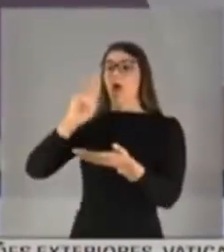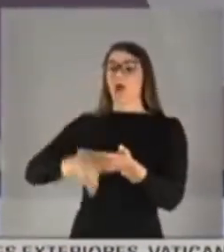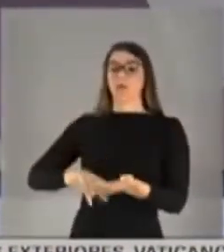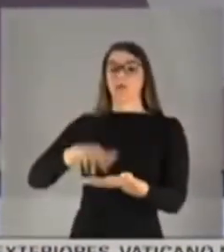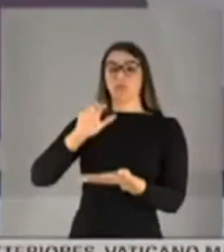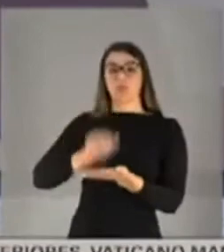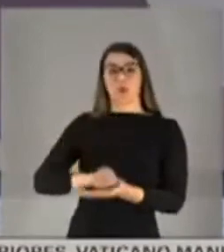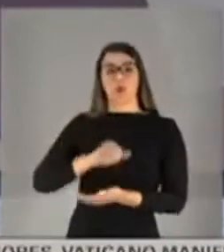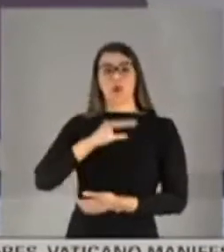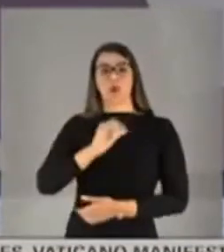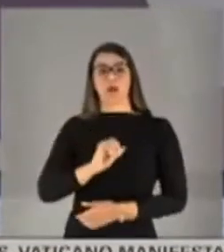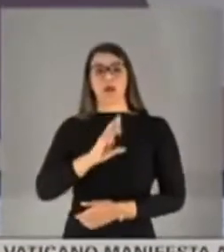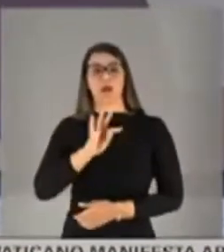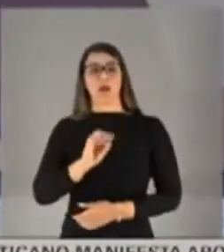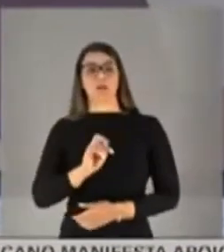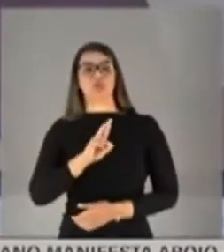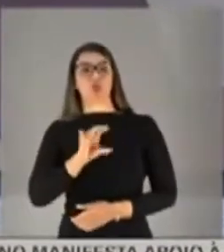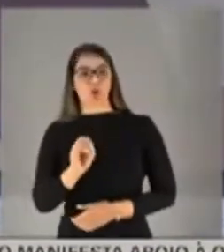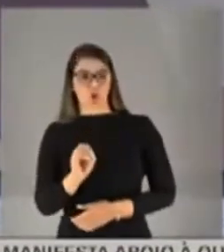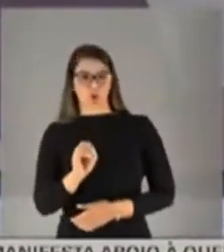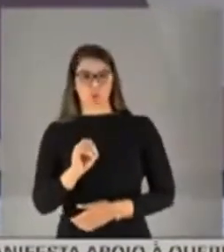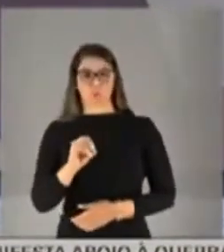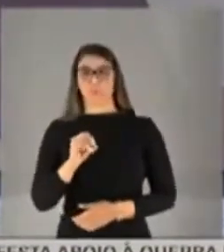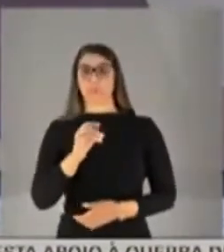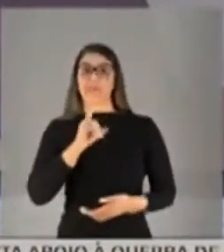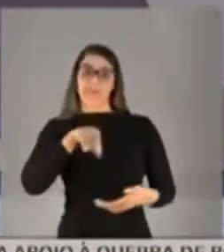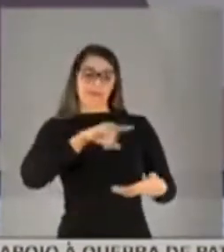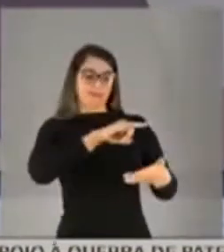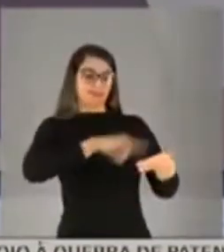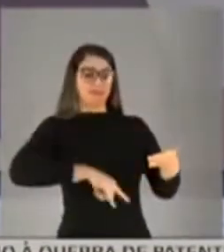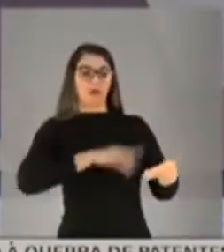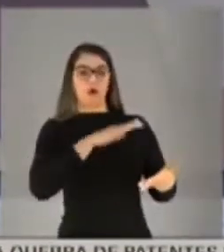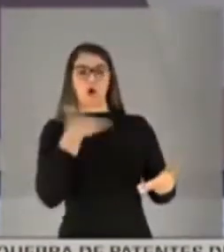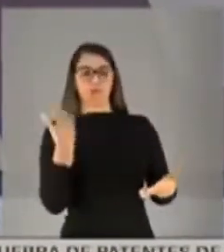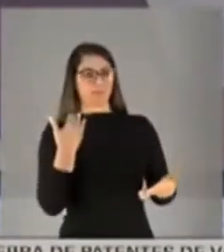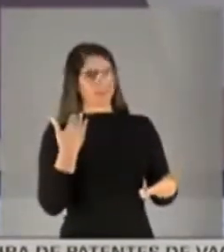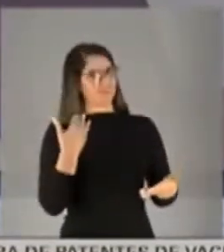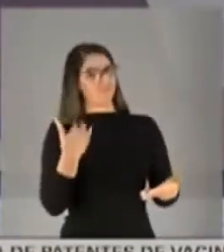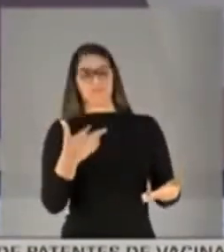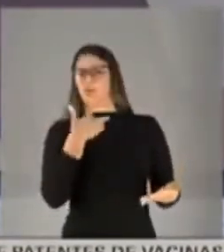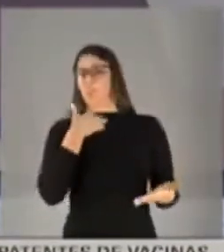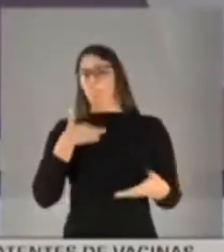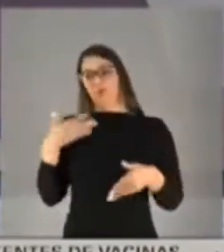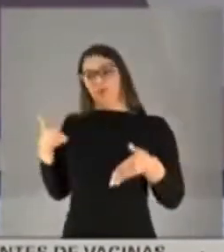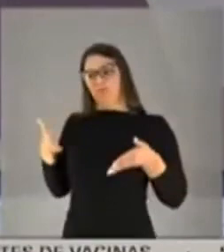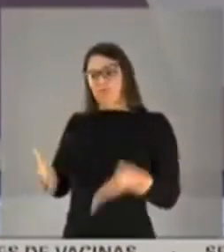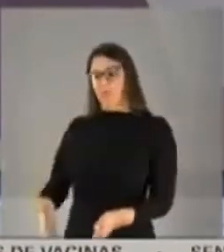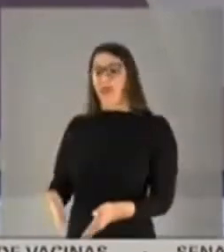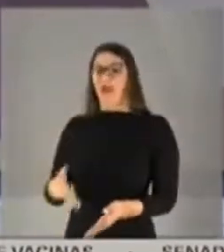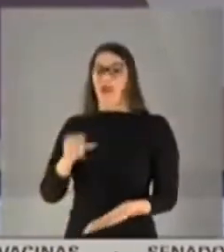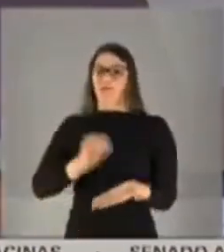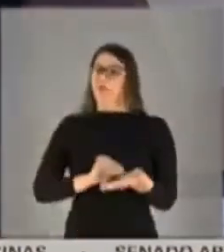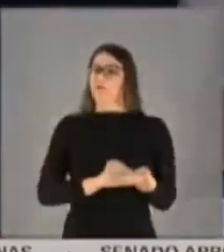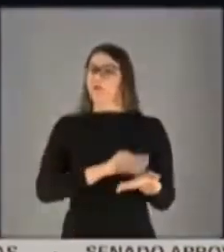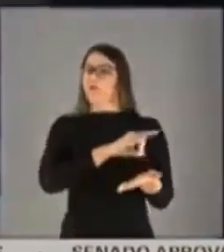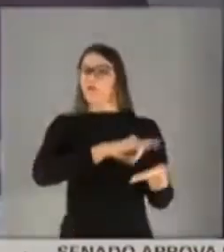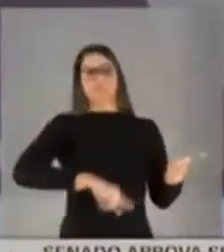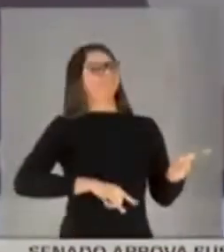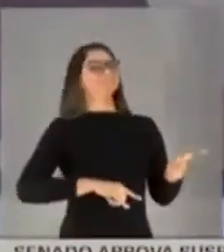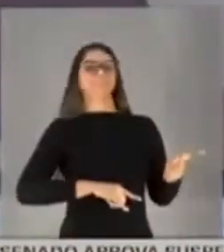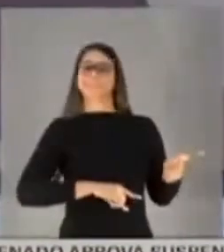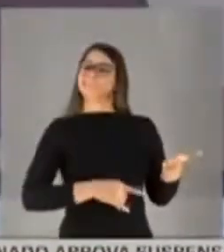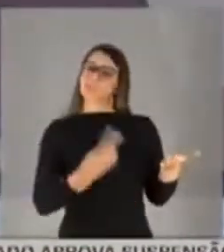cartório do registro civil. Por quê? Porque é especiado de óbito. Ninguém é enterrado sem o registro da morte. Então, a gente comparou essas